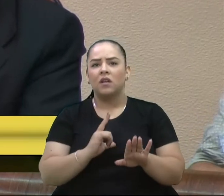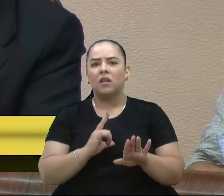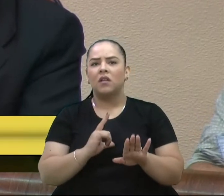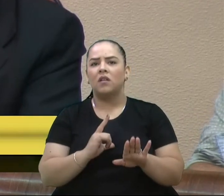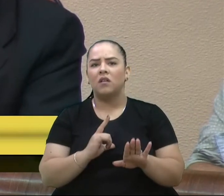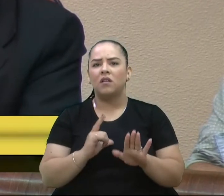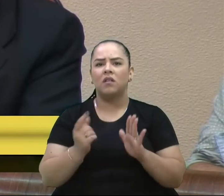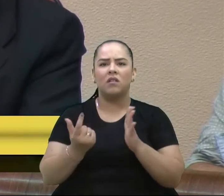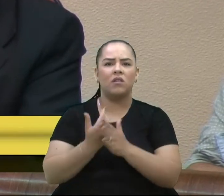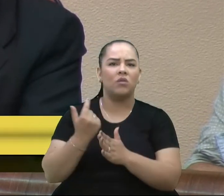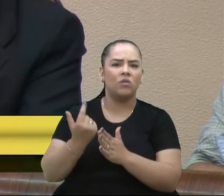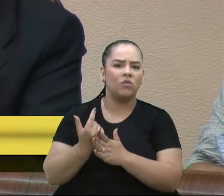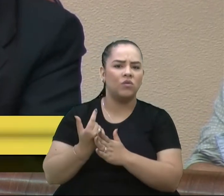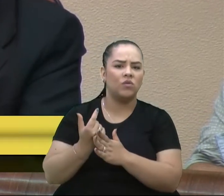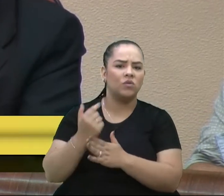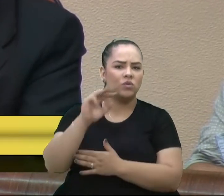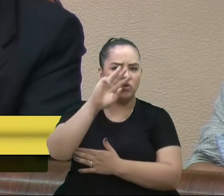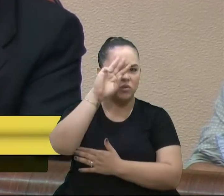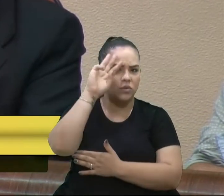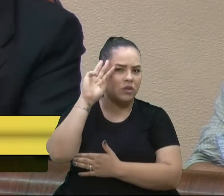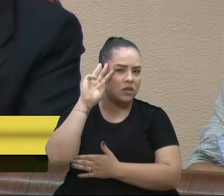o vereador Juliano também.